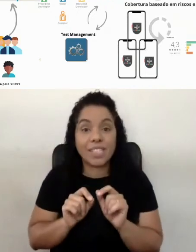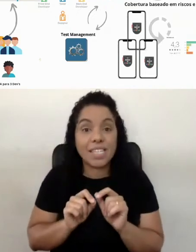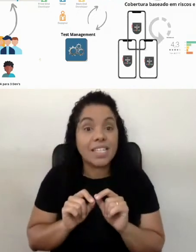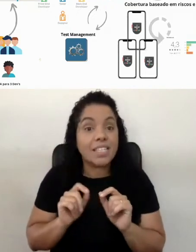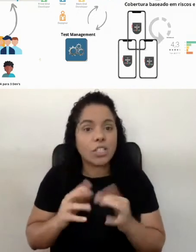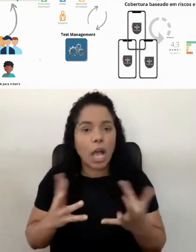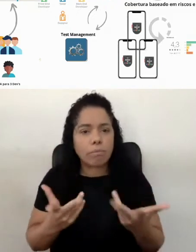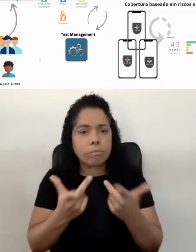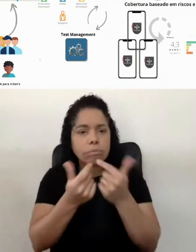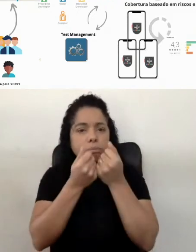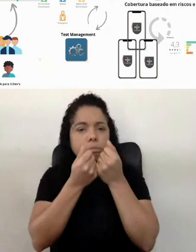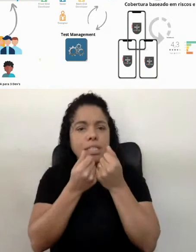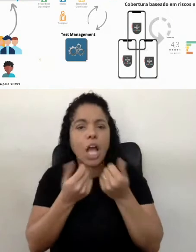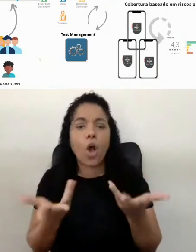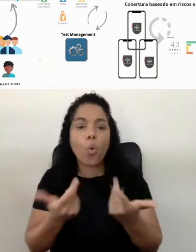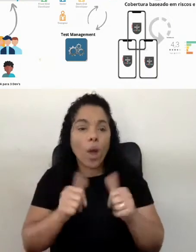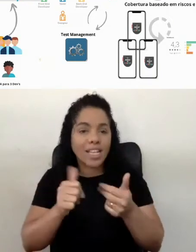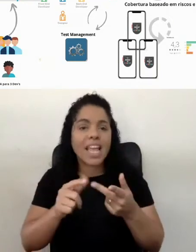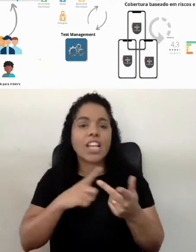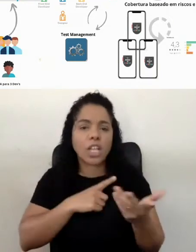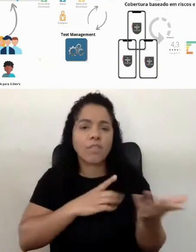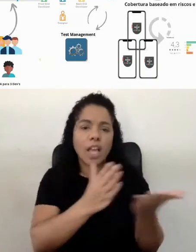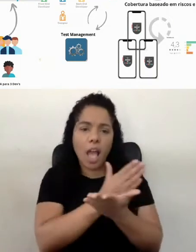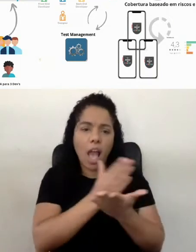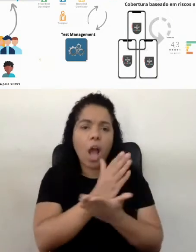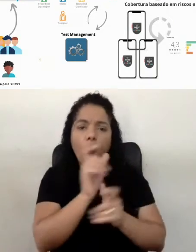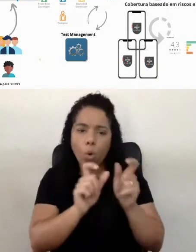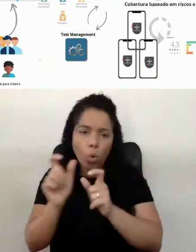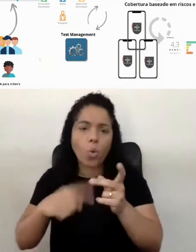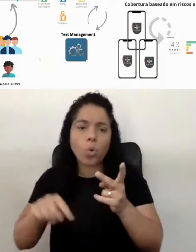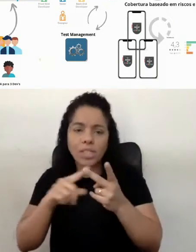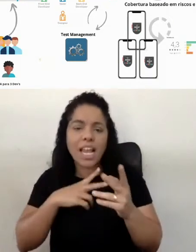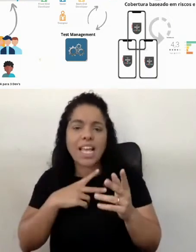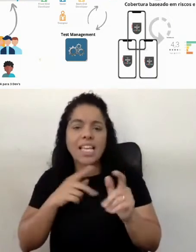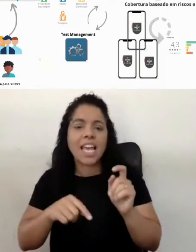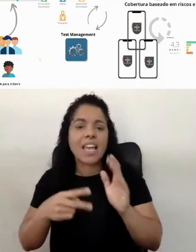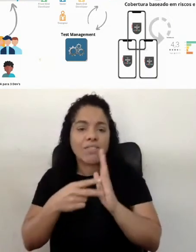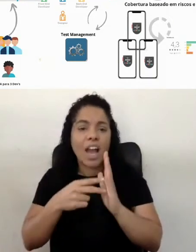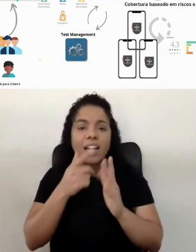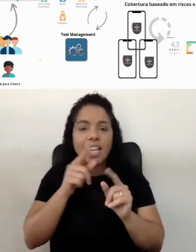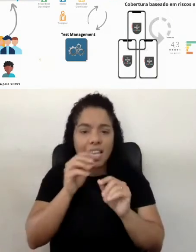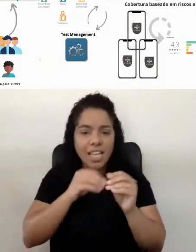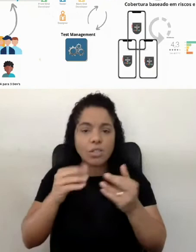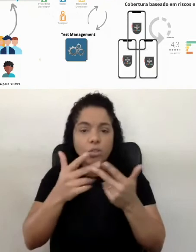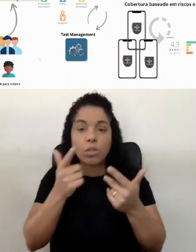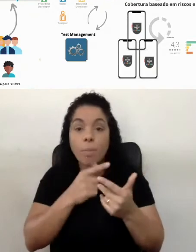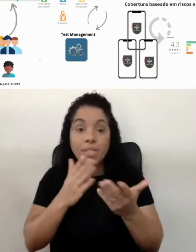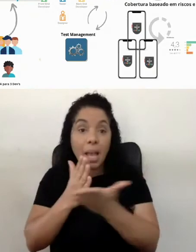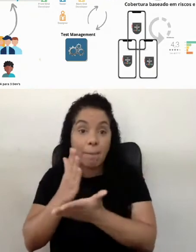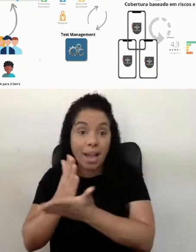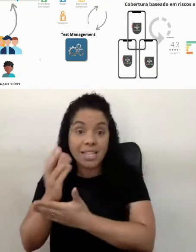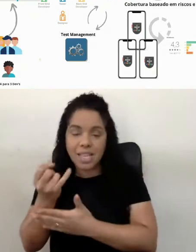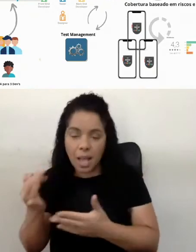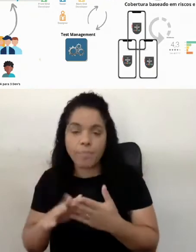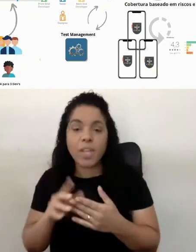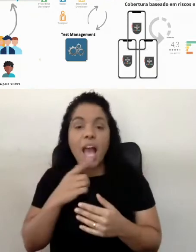habilitado com a qualidade, né? Então, deve ter alguns enablers ali que validam alguns gates pra poder passar, né? Aí, essa questão, de fato, da quantidade,